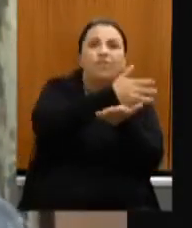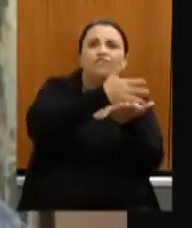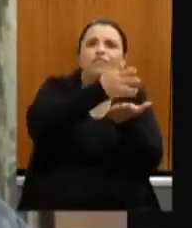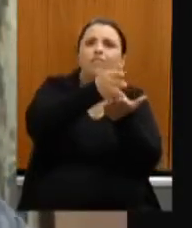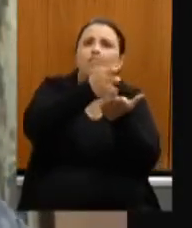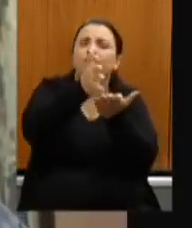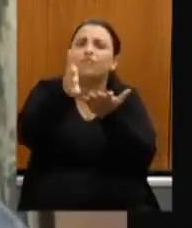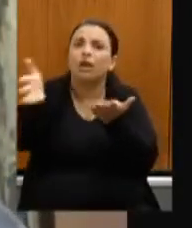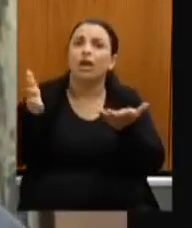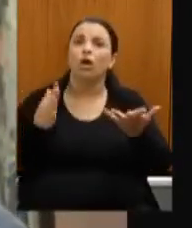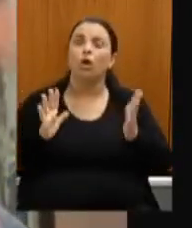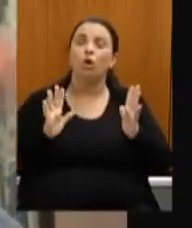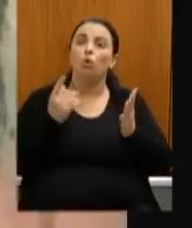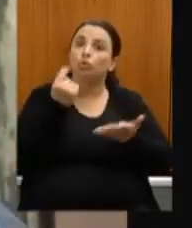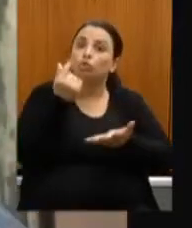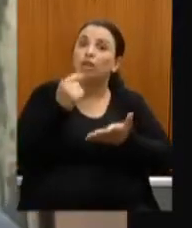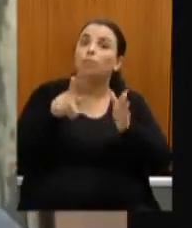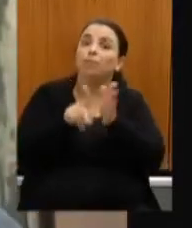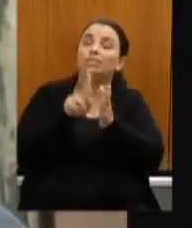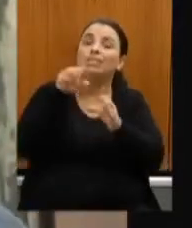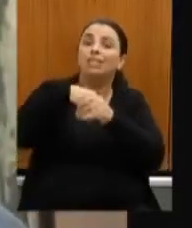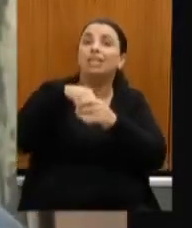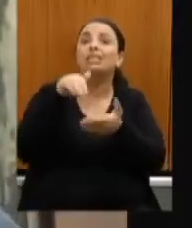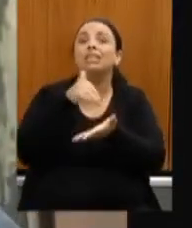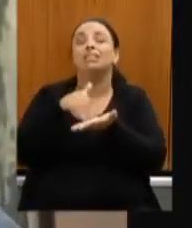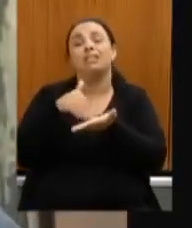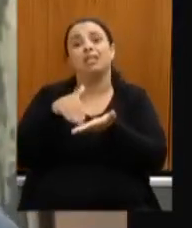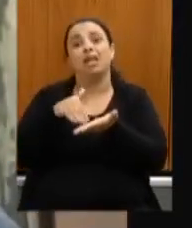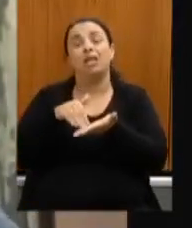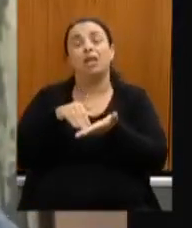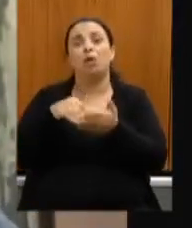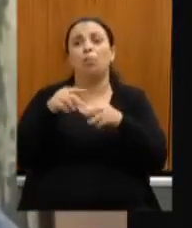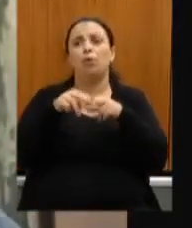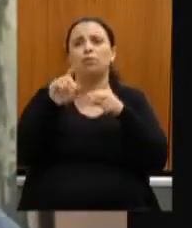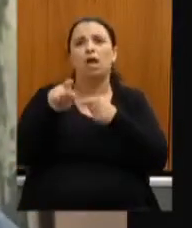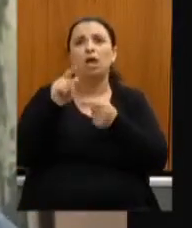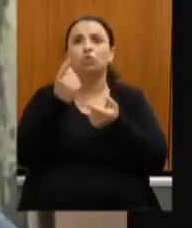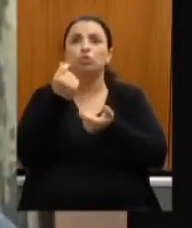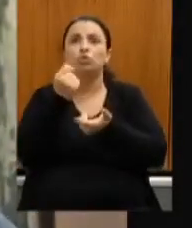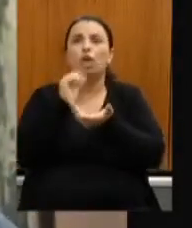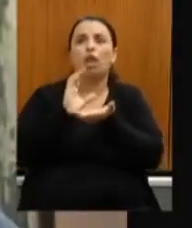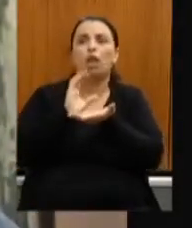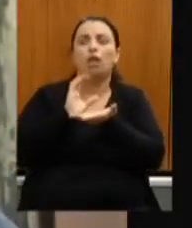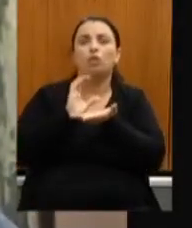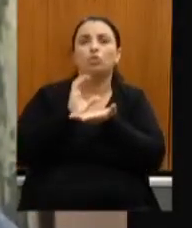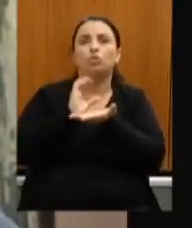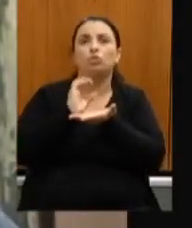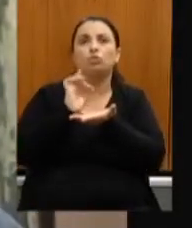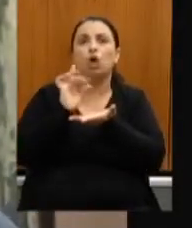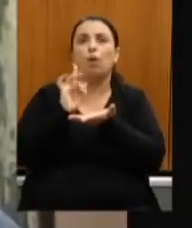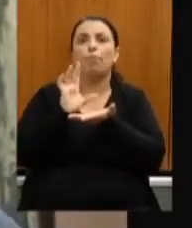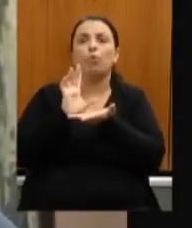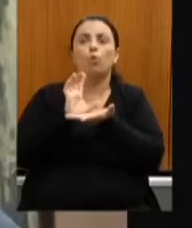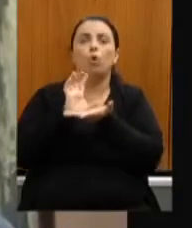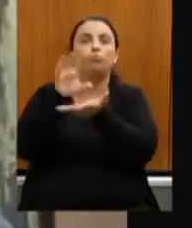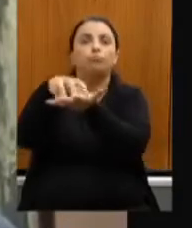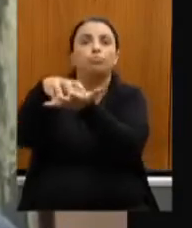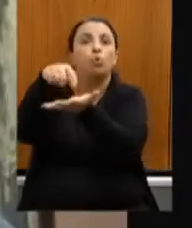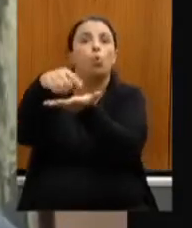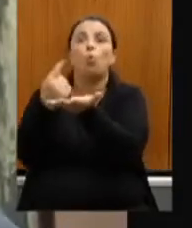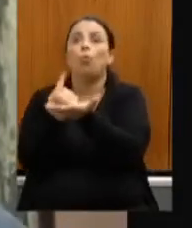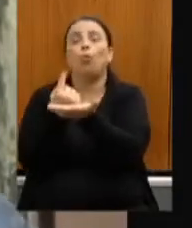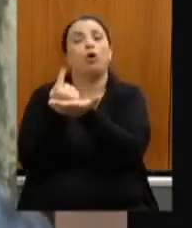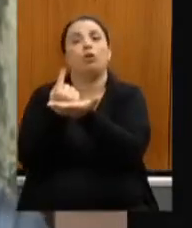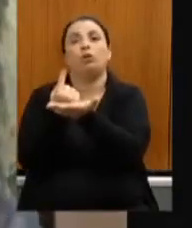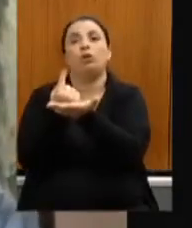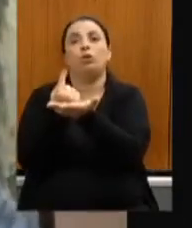o dinheiro tem que ficar na secretaria porque se esse dinheiro for para o caixa único do estado ó